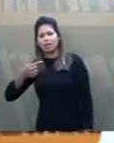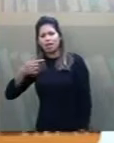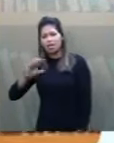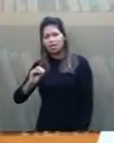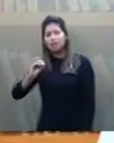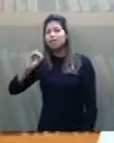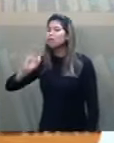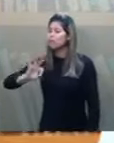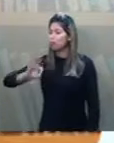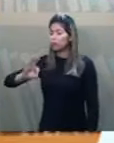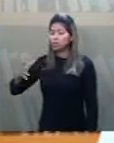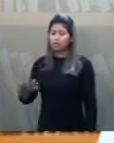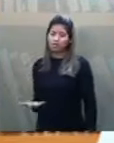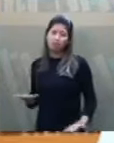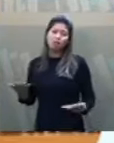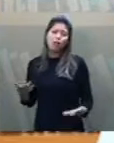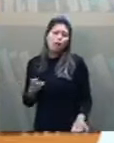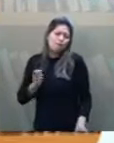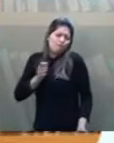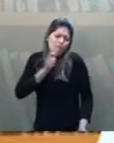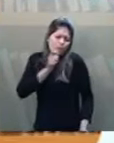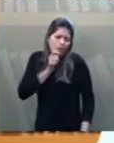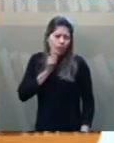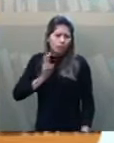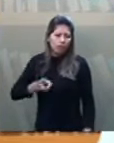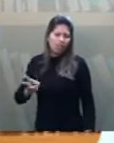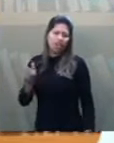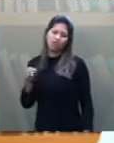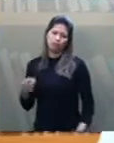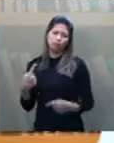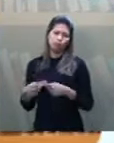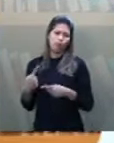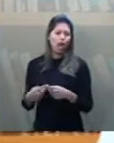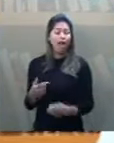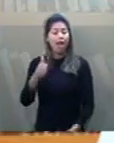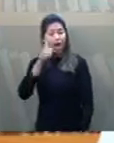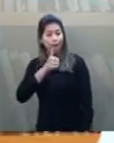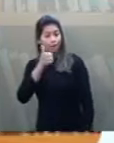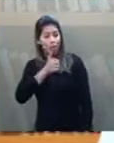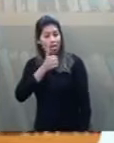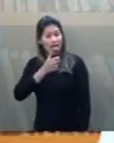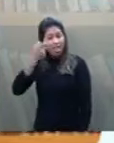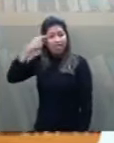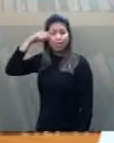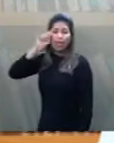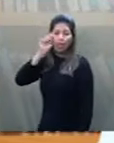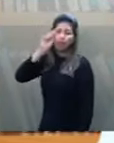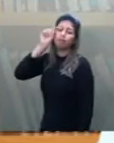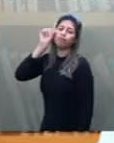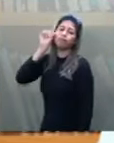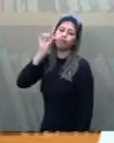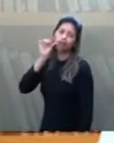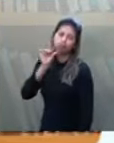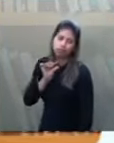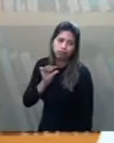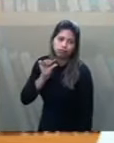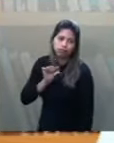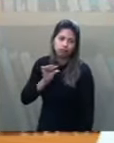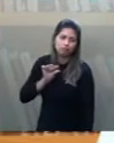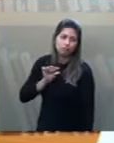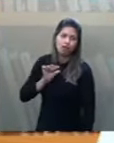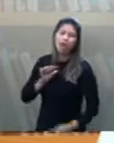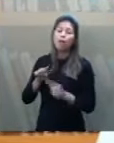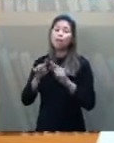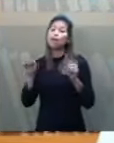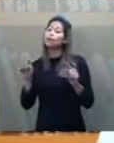ainda é maior no caso das mulheres negras. A mulher ainda